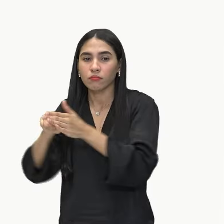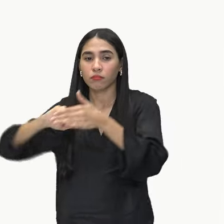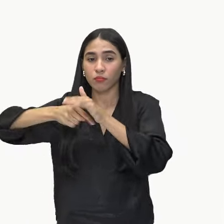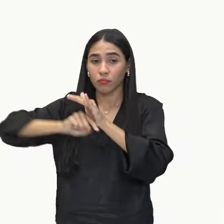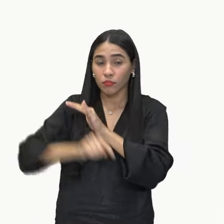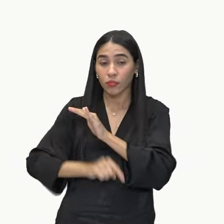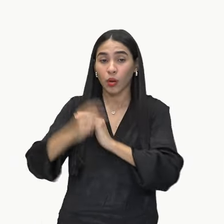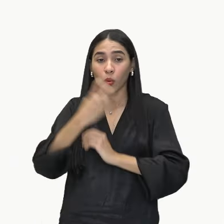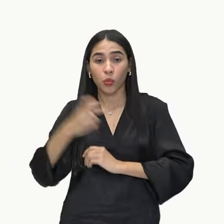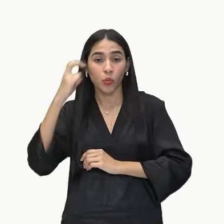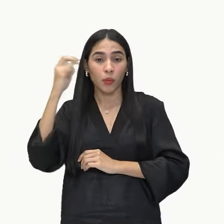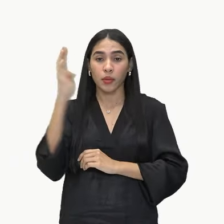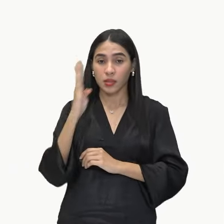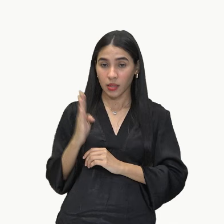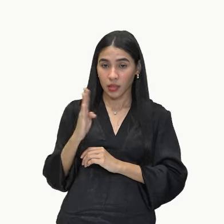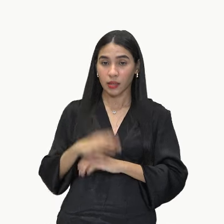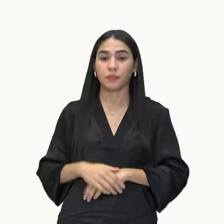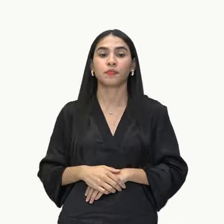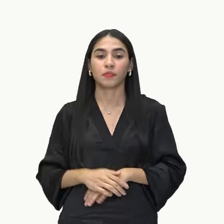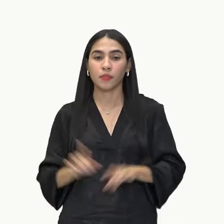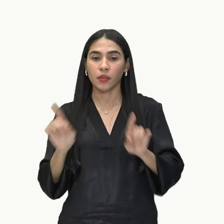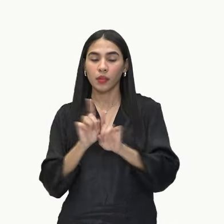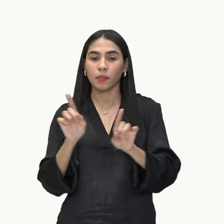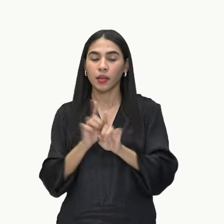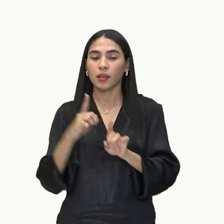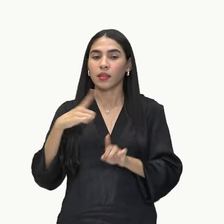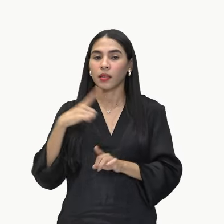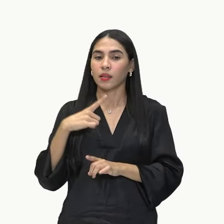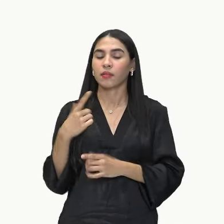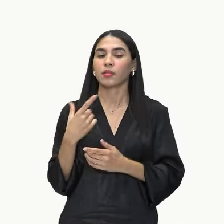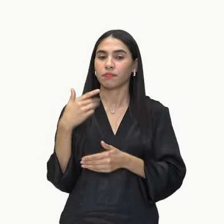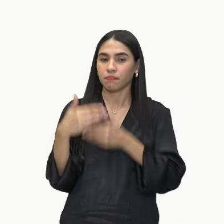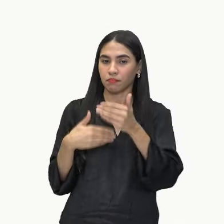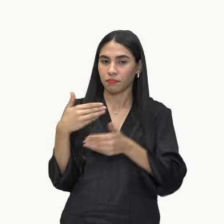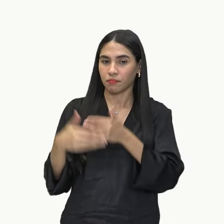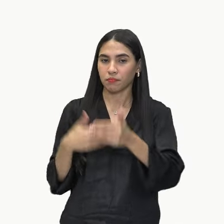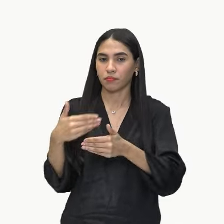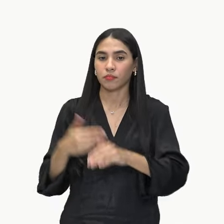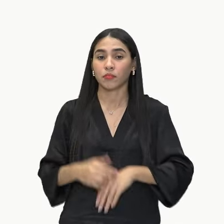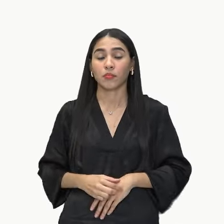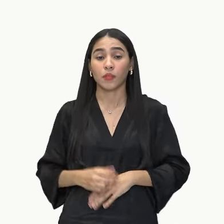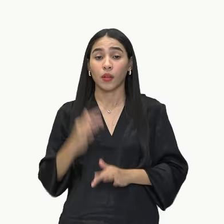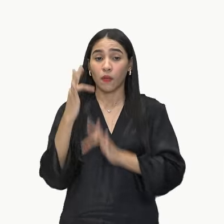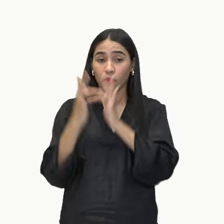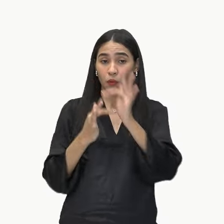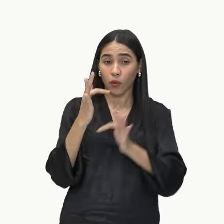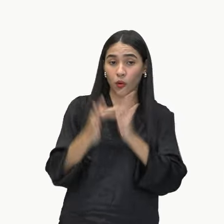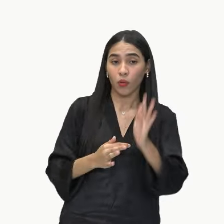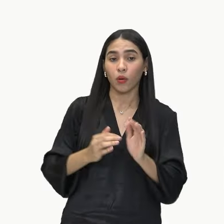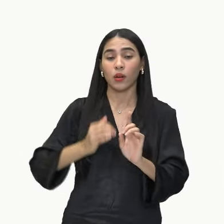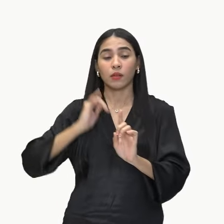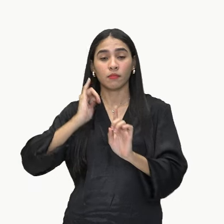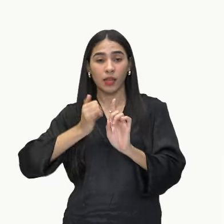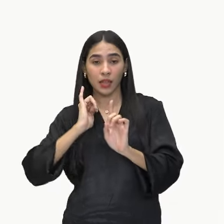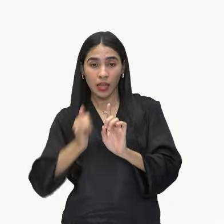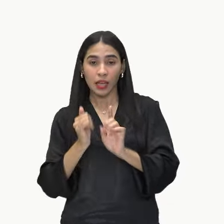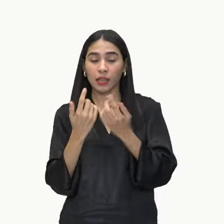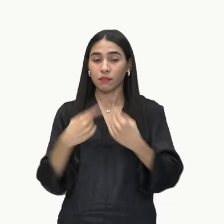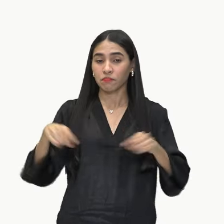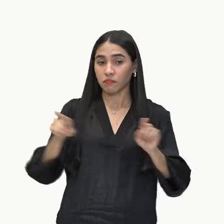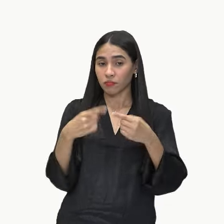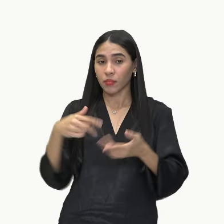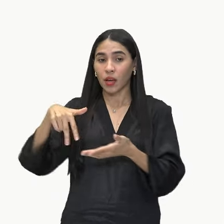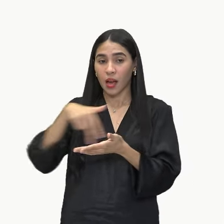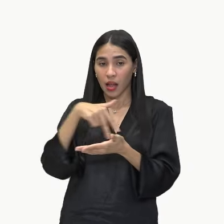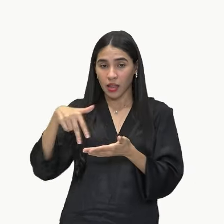brasileira. Essa pesquisa também teve aí essa viagem no processo, né? O folclore, as lendas, os ritmos, a dança,